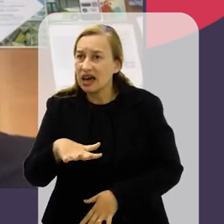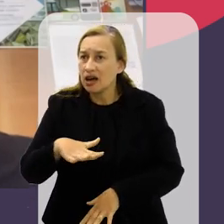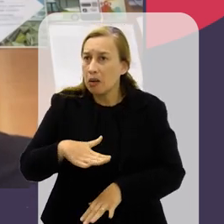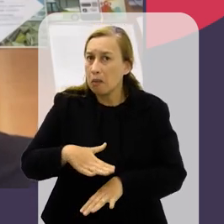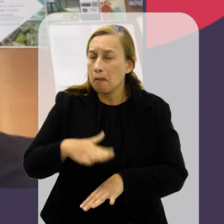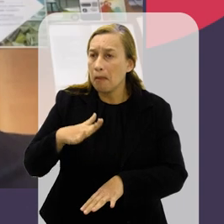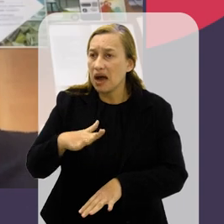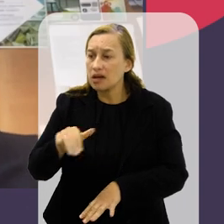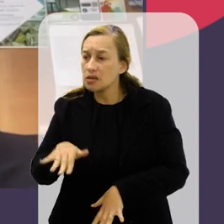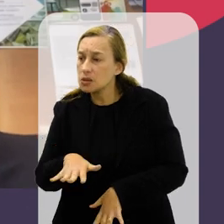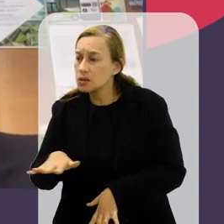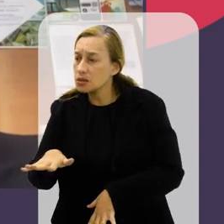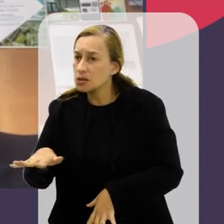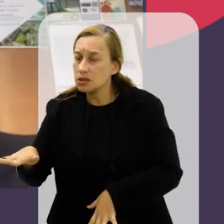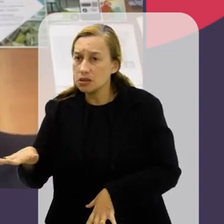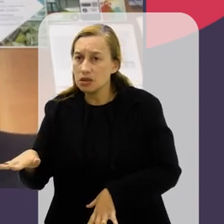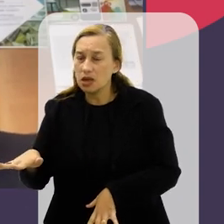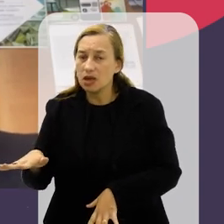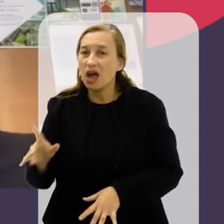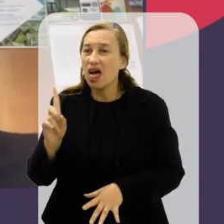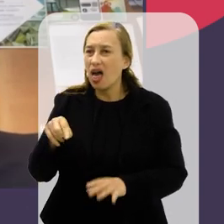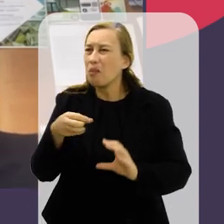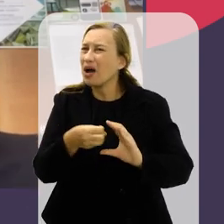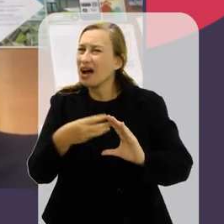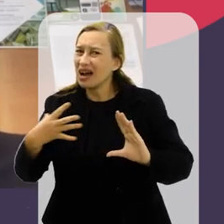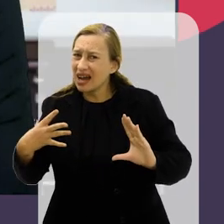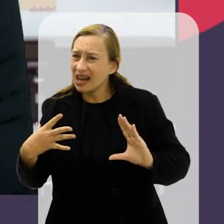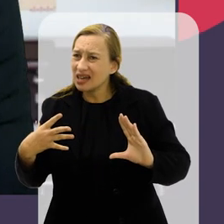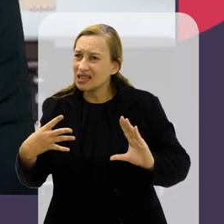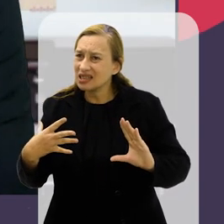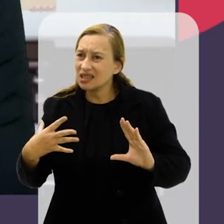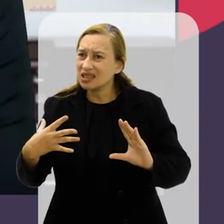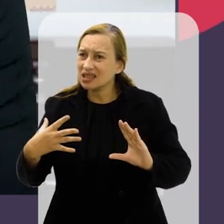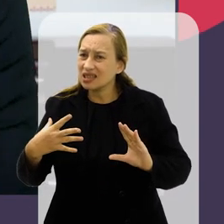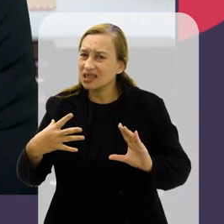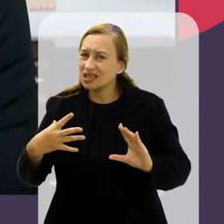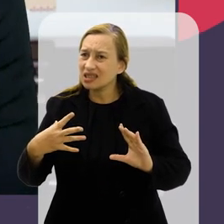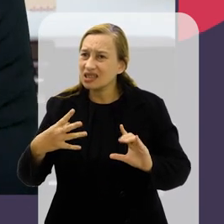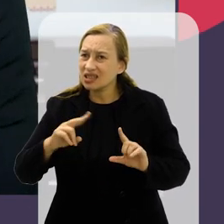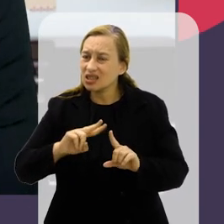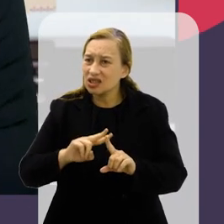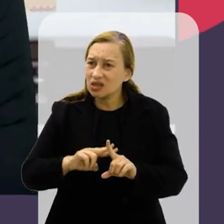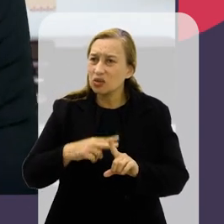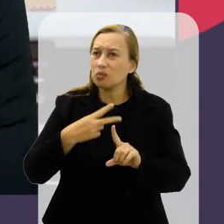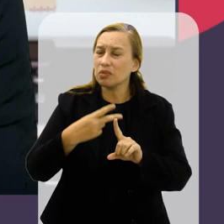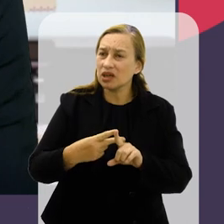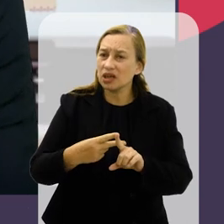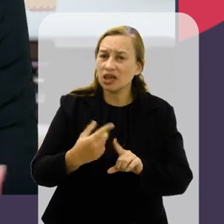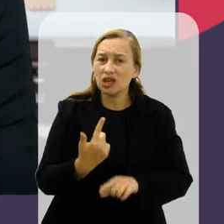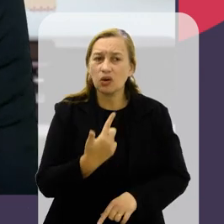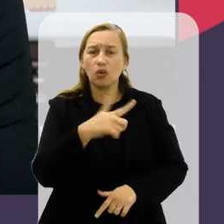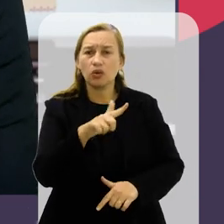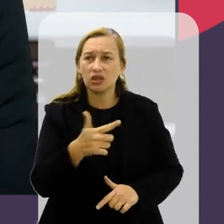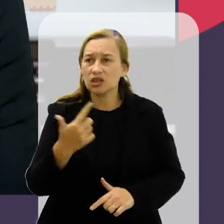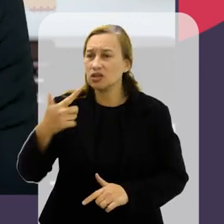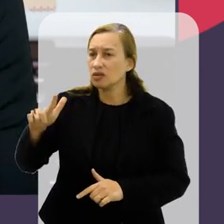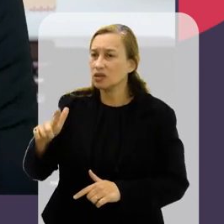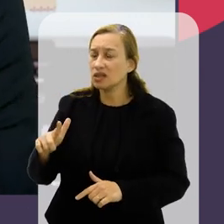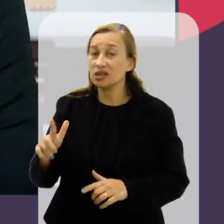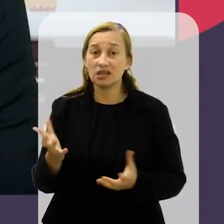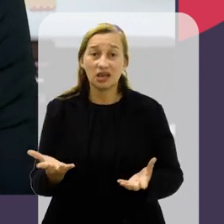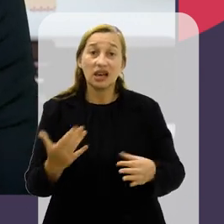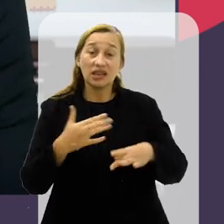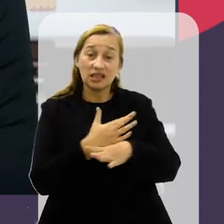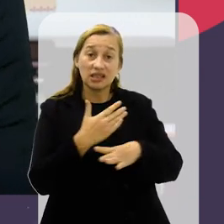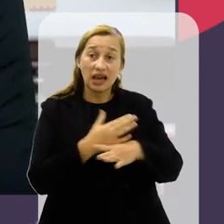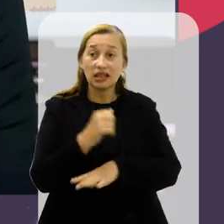mais periféricas, é uma característica que se reproduz em outras metrópoles, em outras grandes cidades